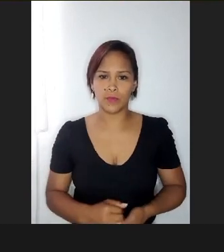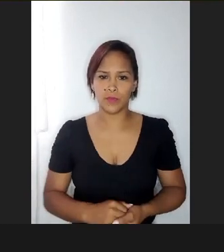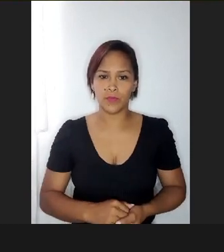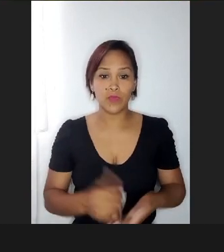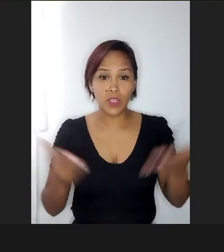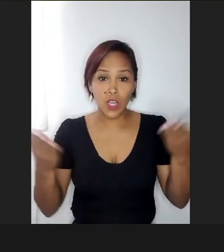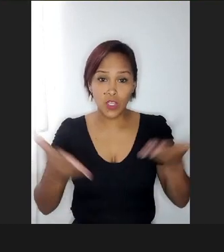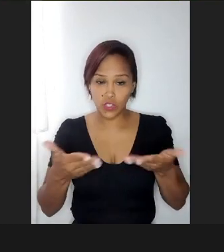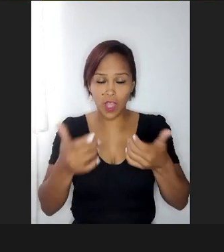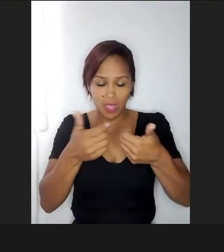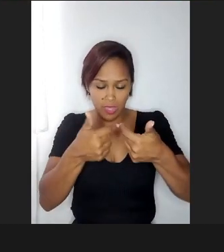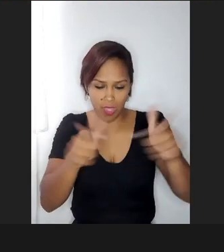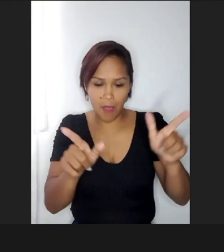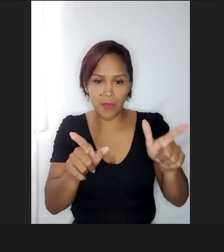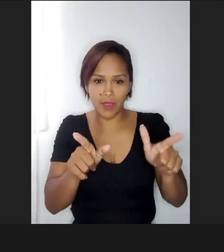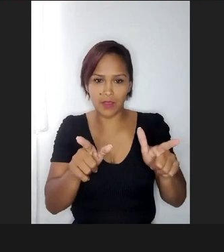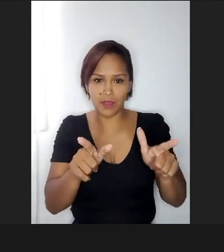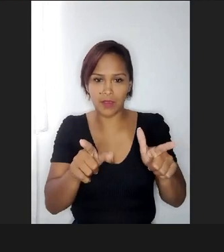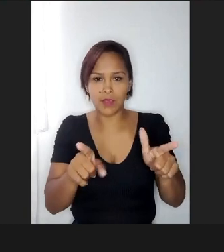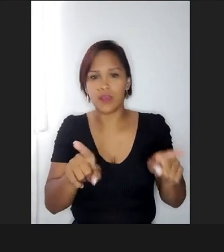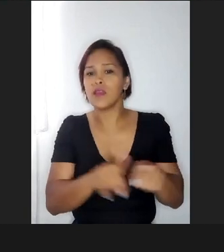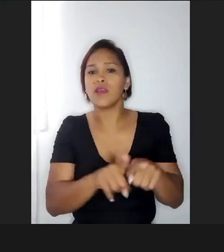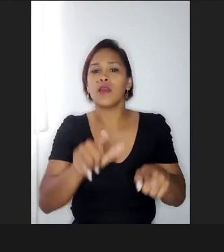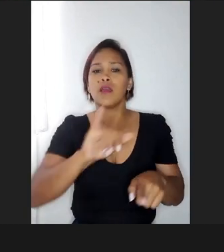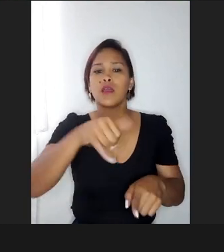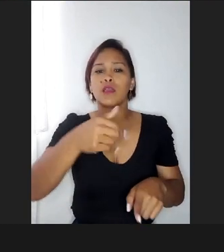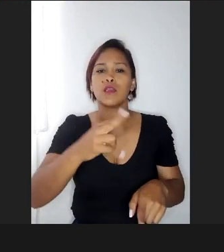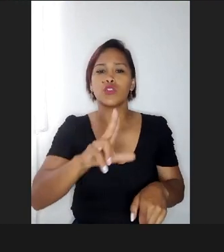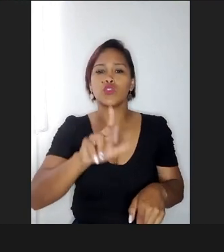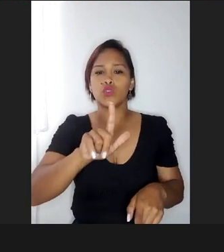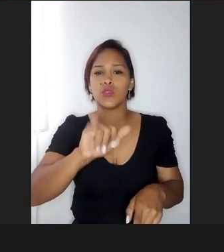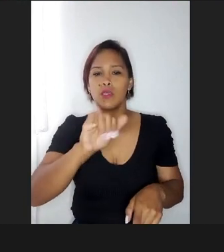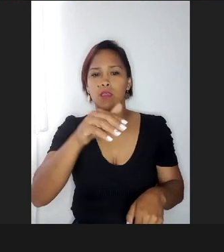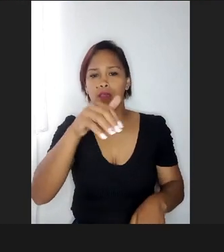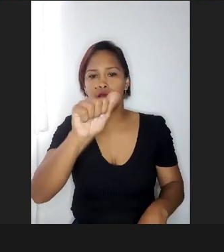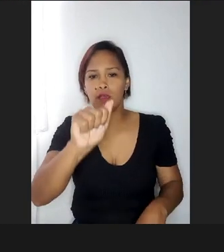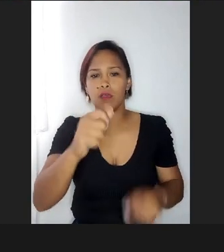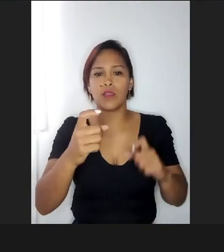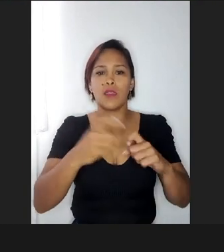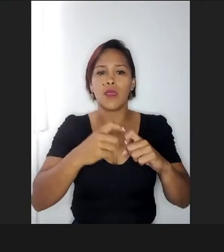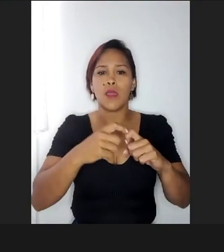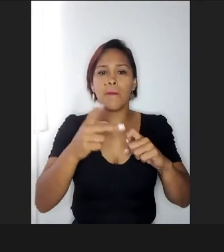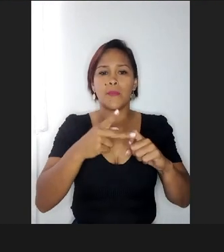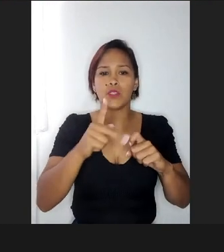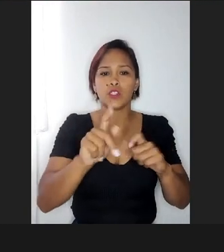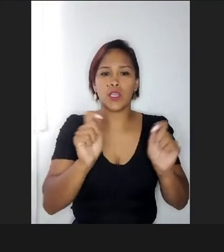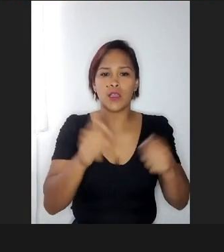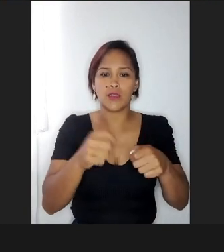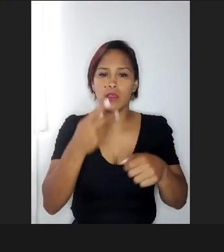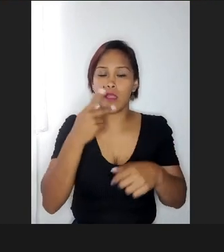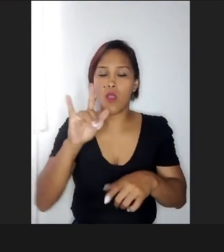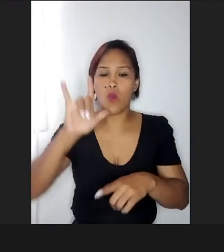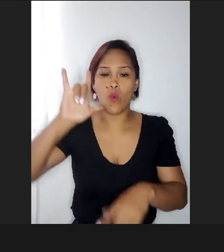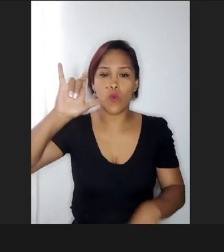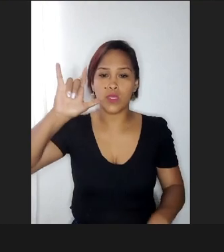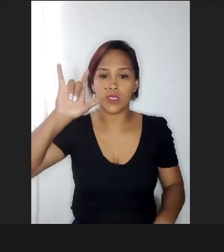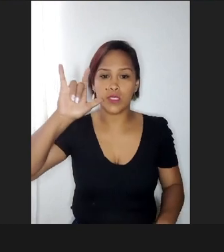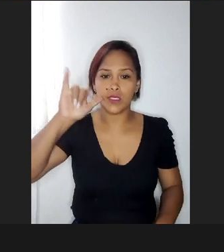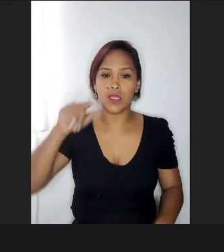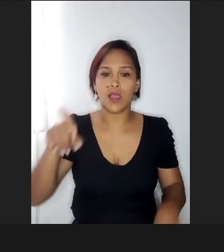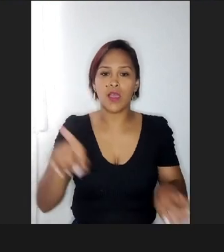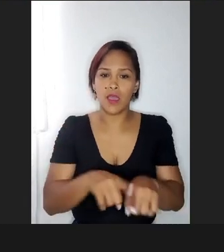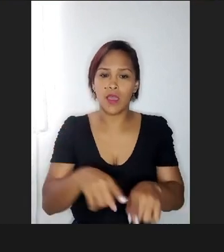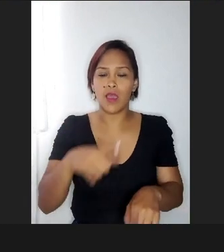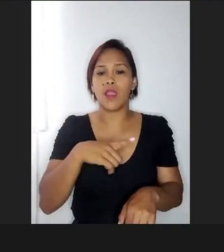inscrição. Ela, Juliana Franca, pediatra, com lista dela, ela é uma pediatra, ela deu a última